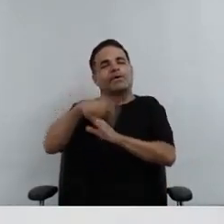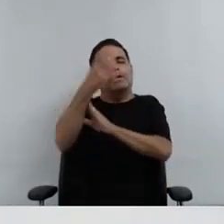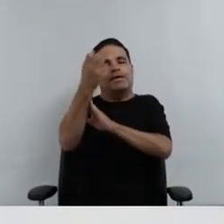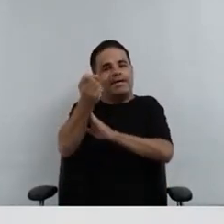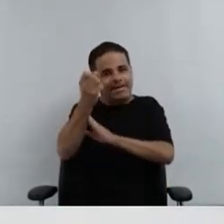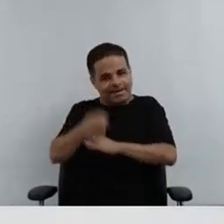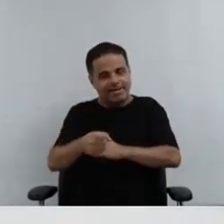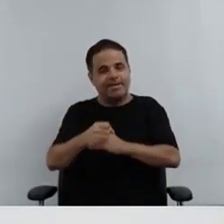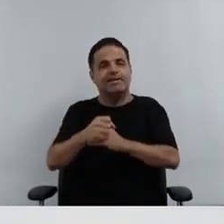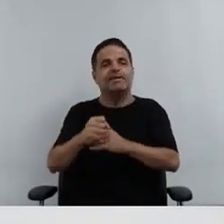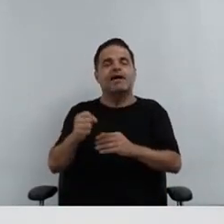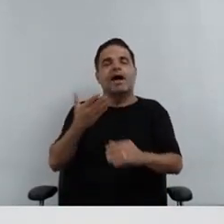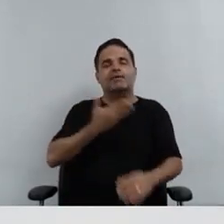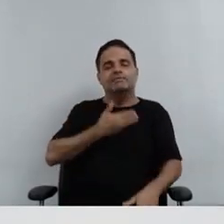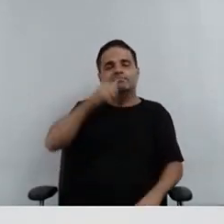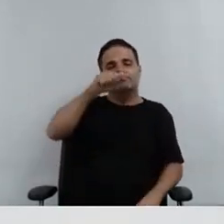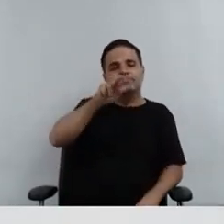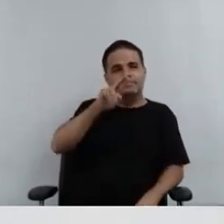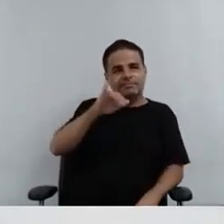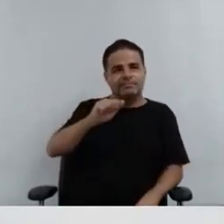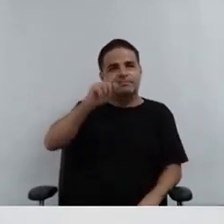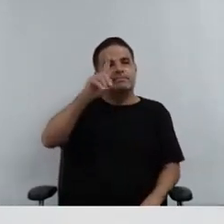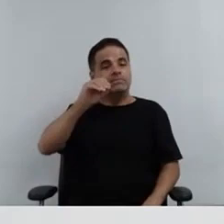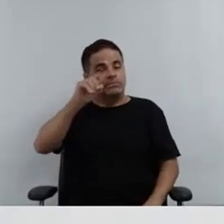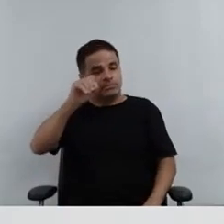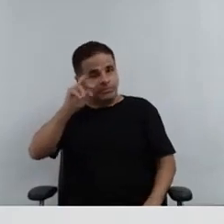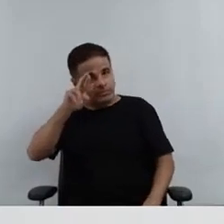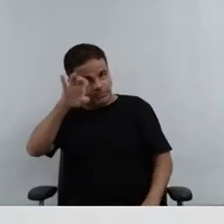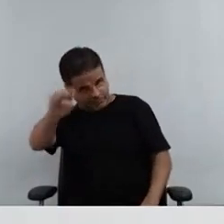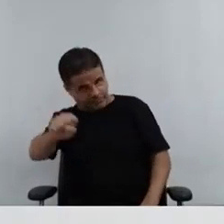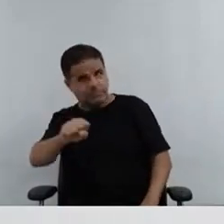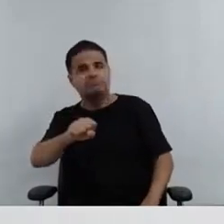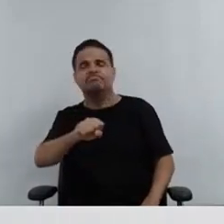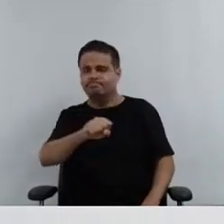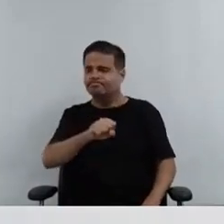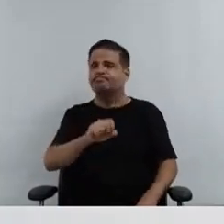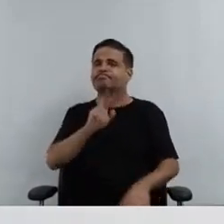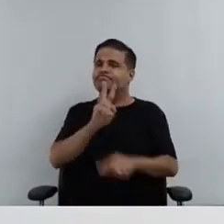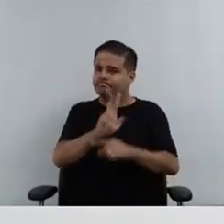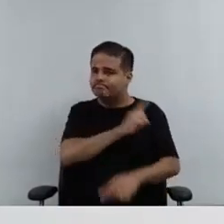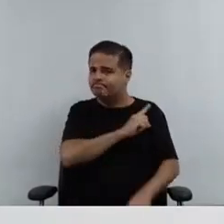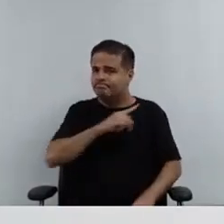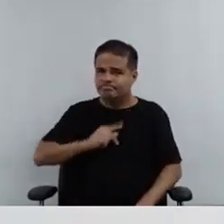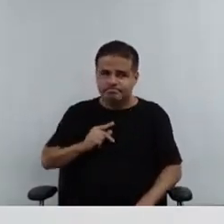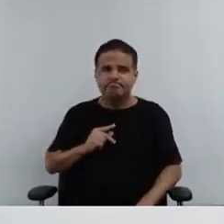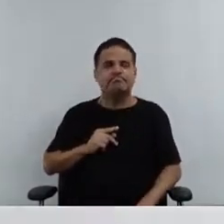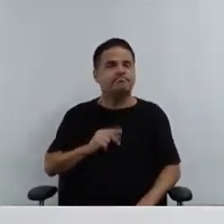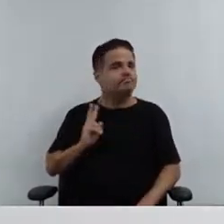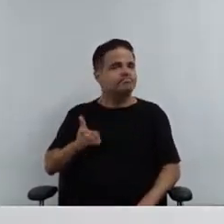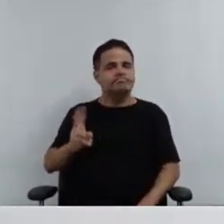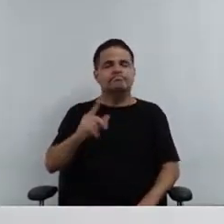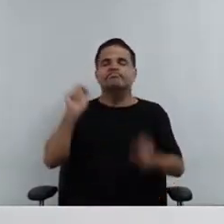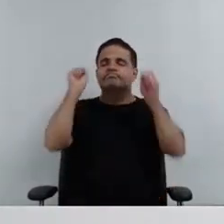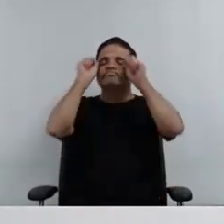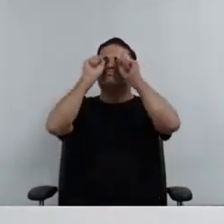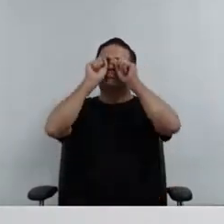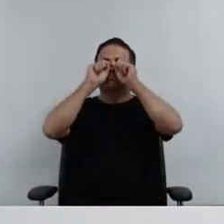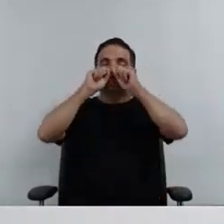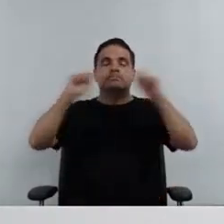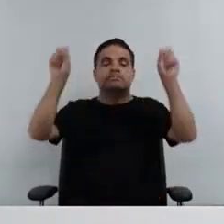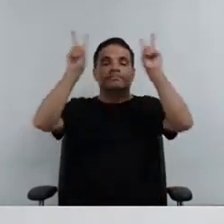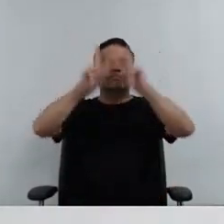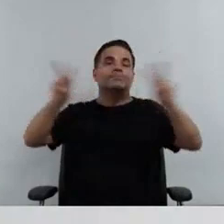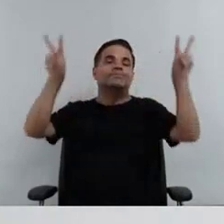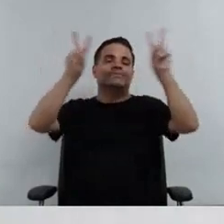colega Maria Dolores, acho é a bandeira da valorização, estruturação da Defensoria Pública, sempre com um olhar também, né,